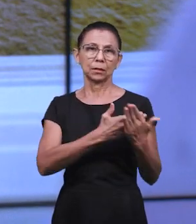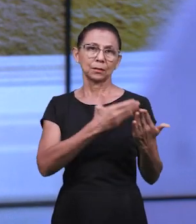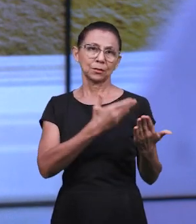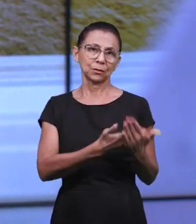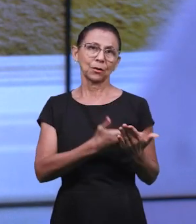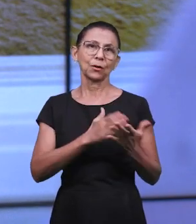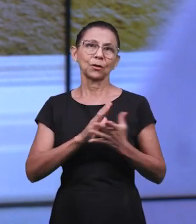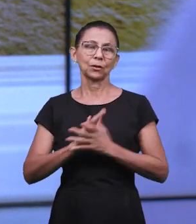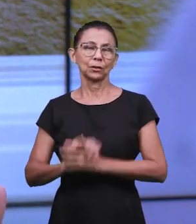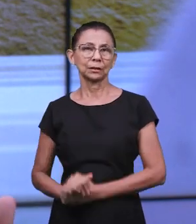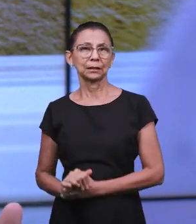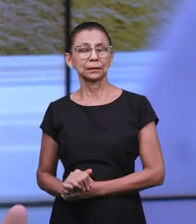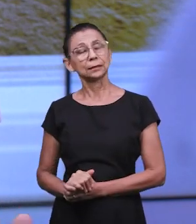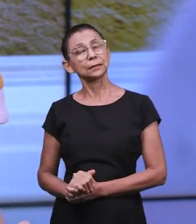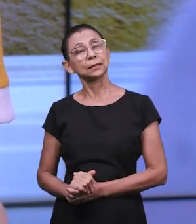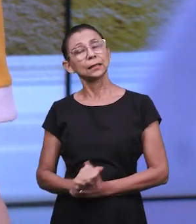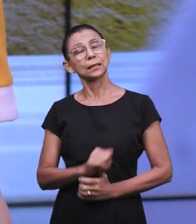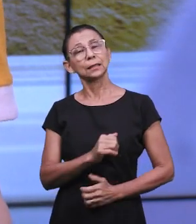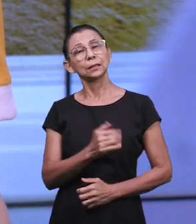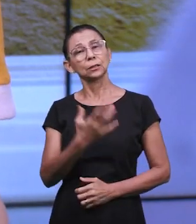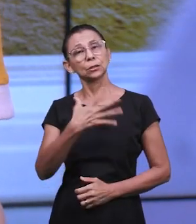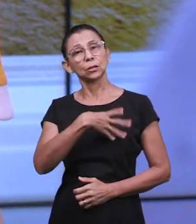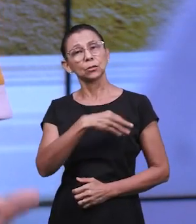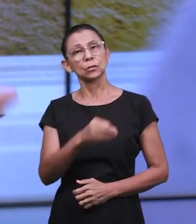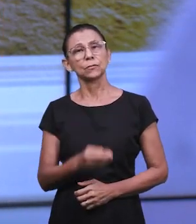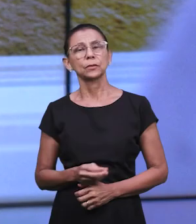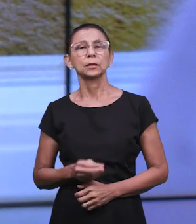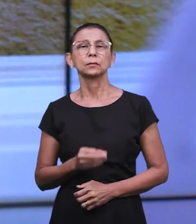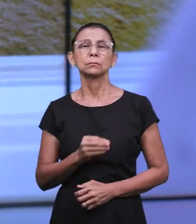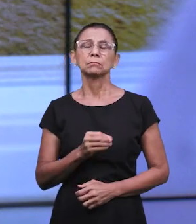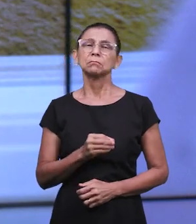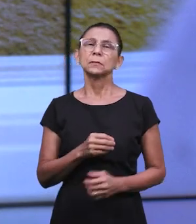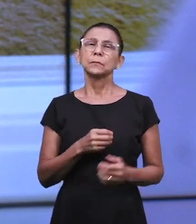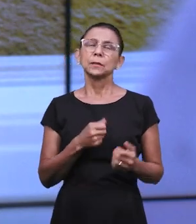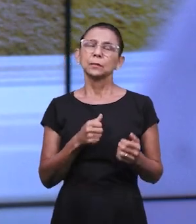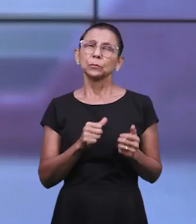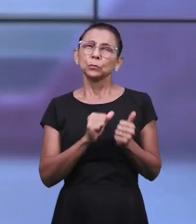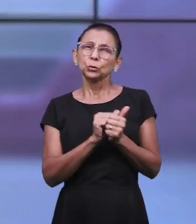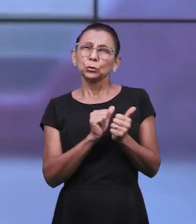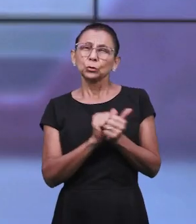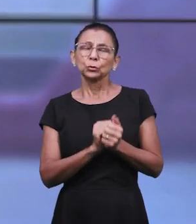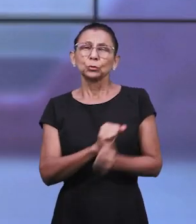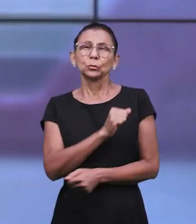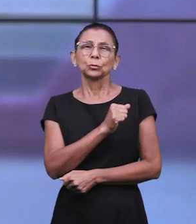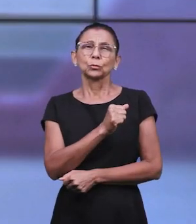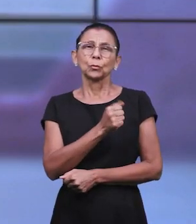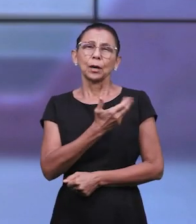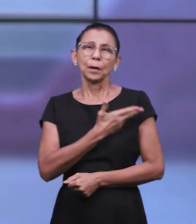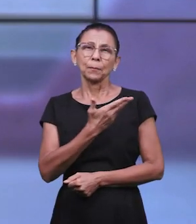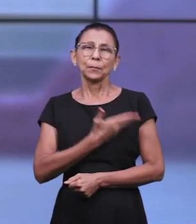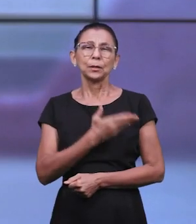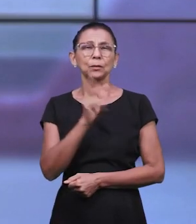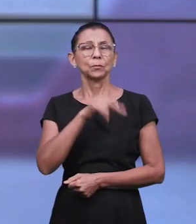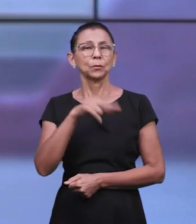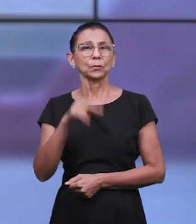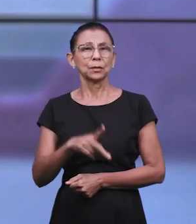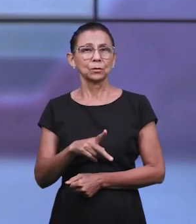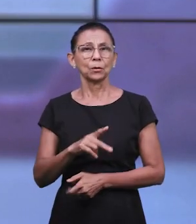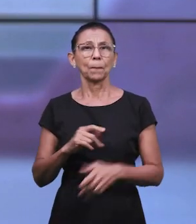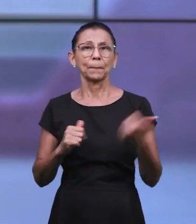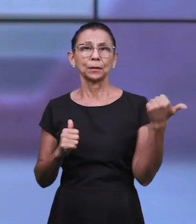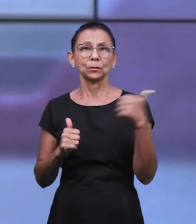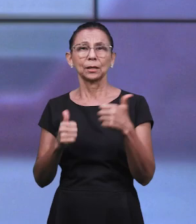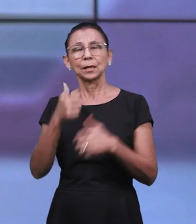convivem mais com as professoras e os colegas da escola do que com os pais. E o que as pesquisas no campo da